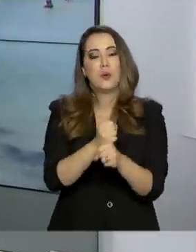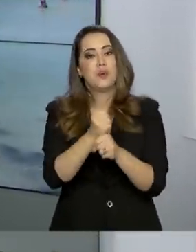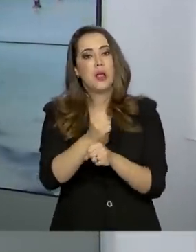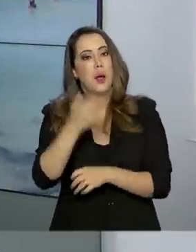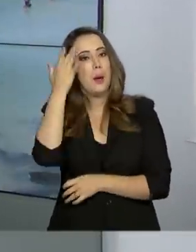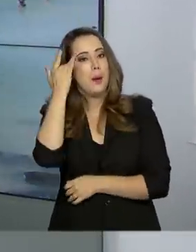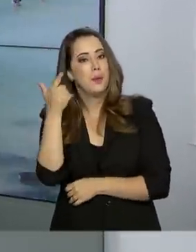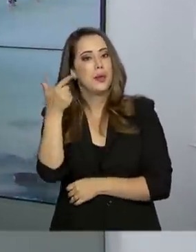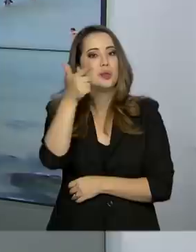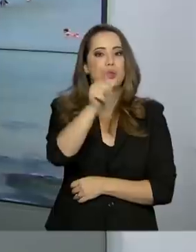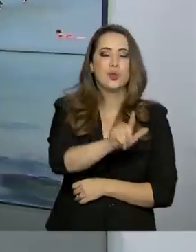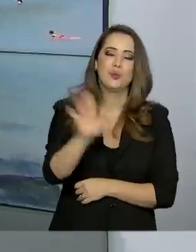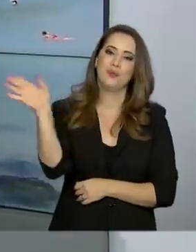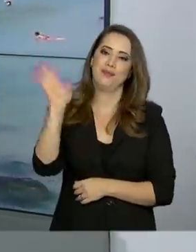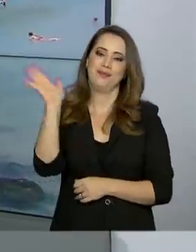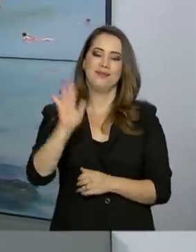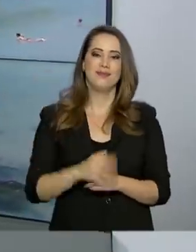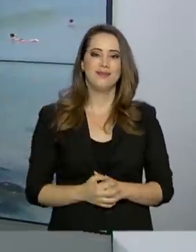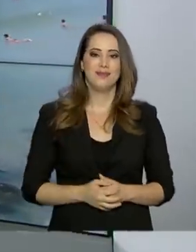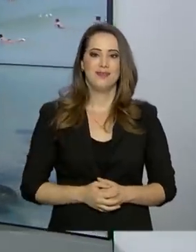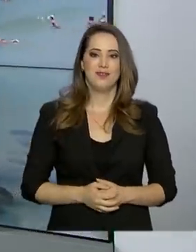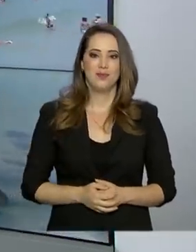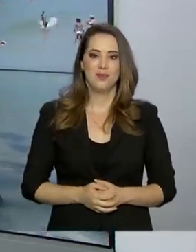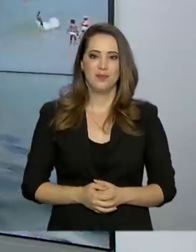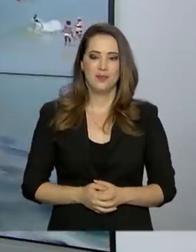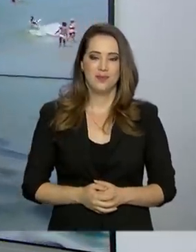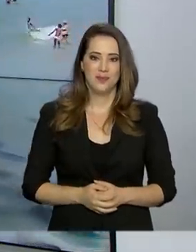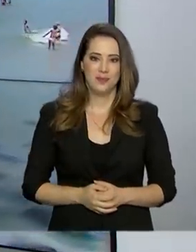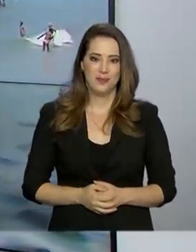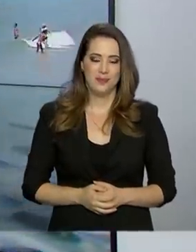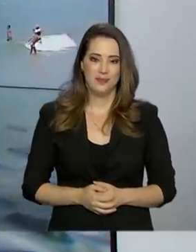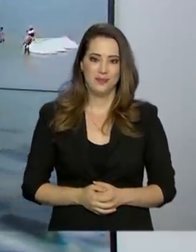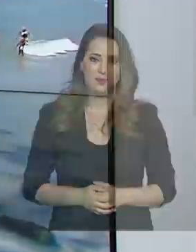amanhã estamos juntos novamente. Tchau, tchau. Feliz 2020. 2020.